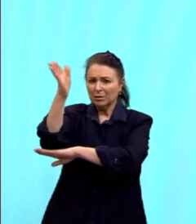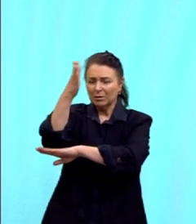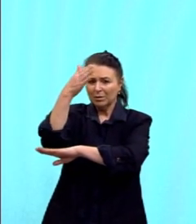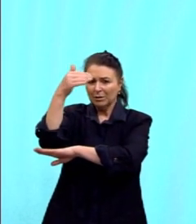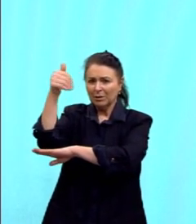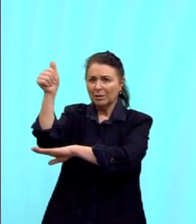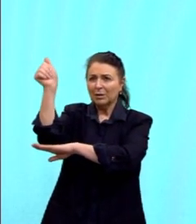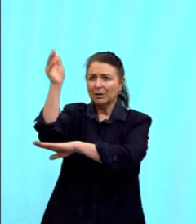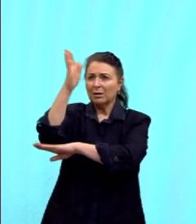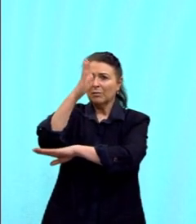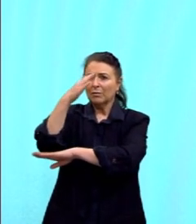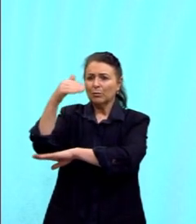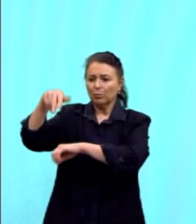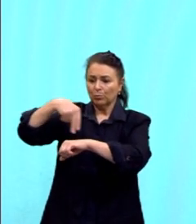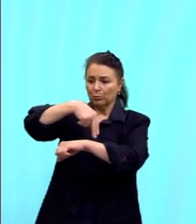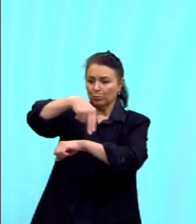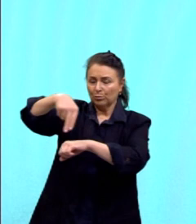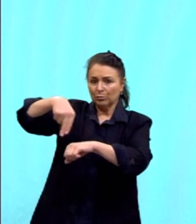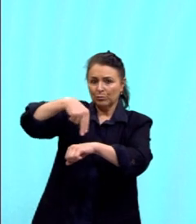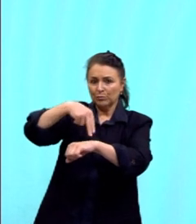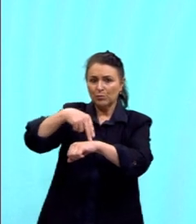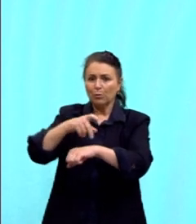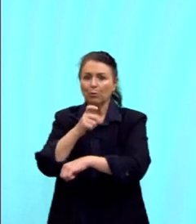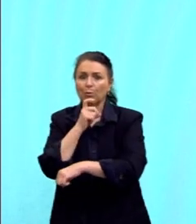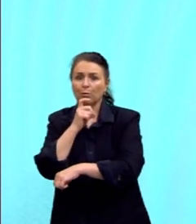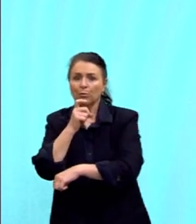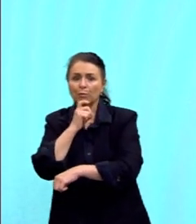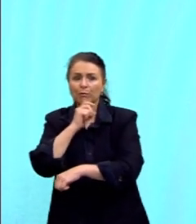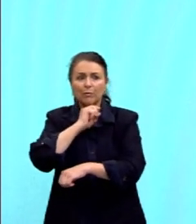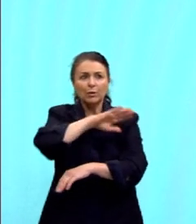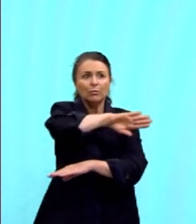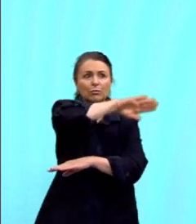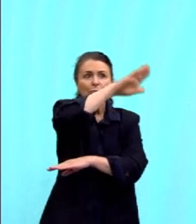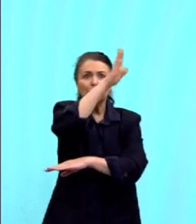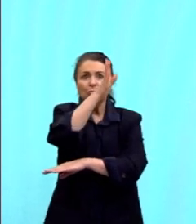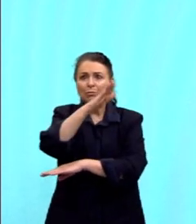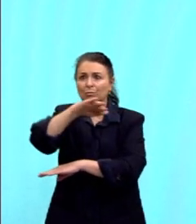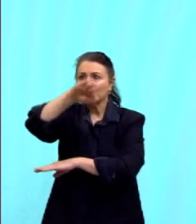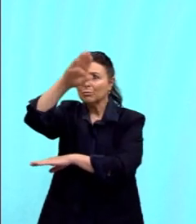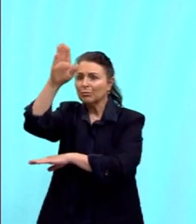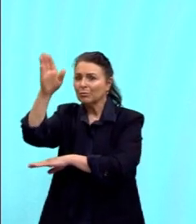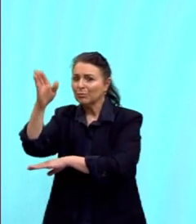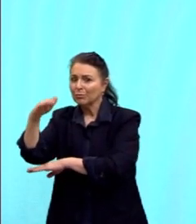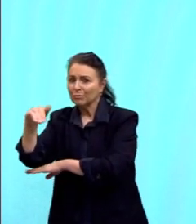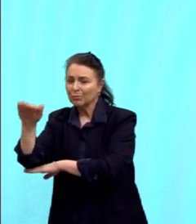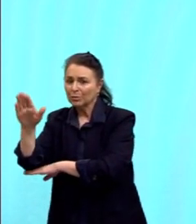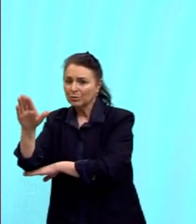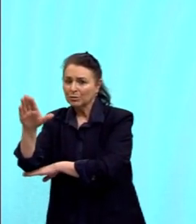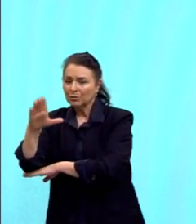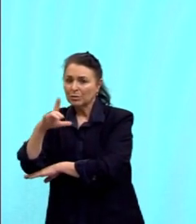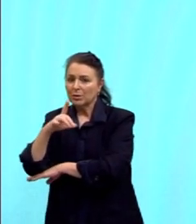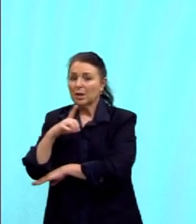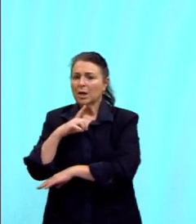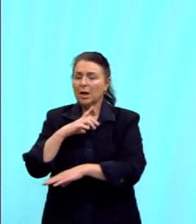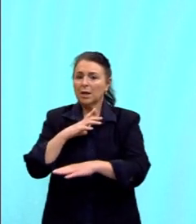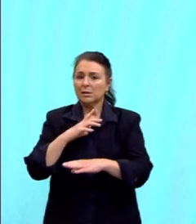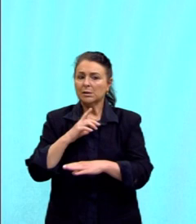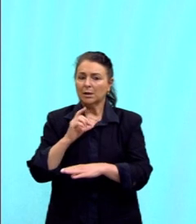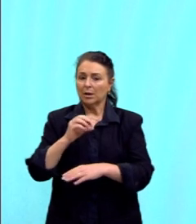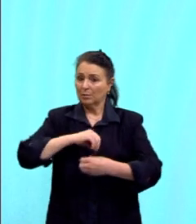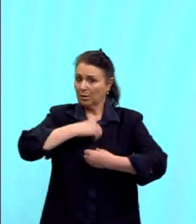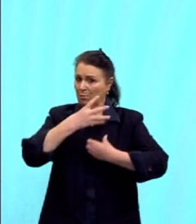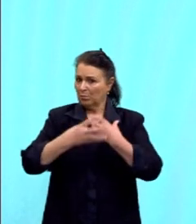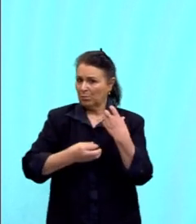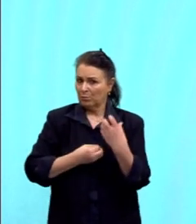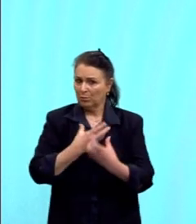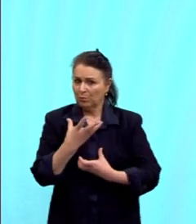nacionalizavam o verde dos montes interiores. Este fragmento da obra